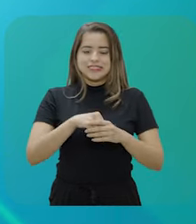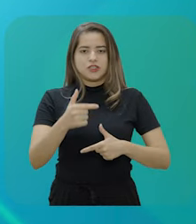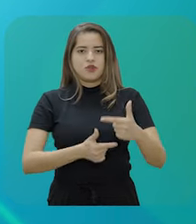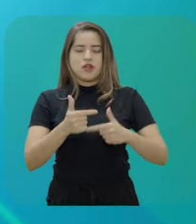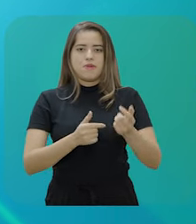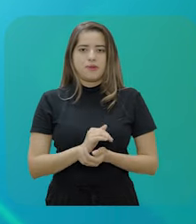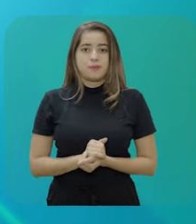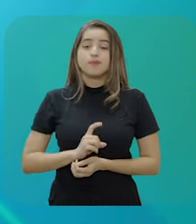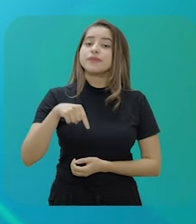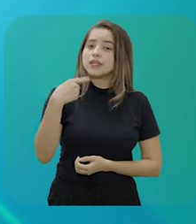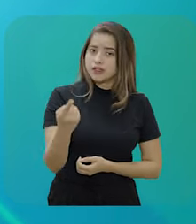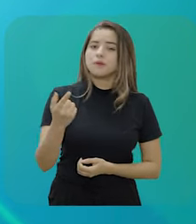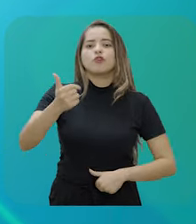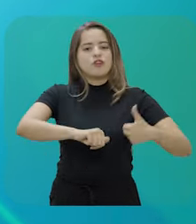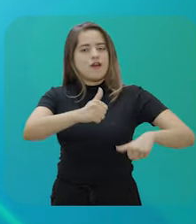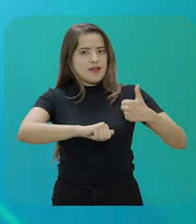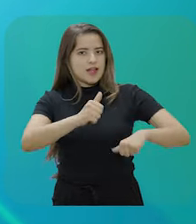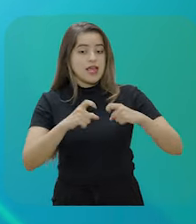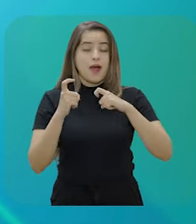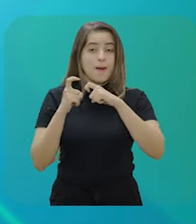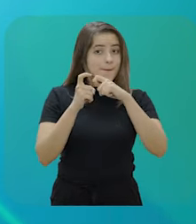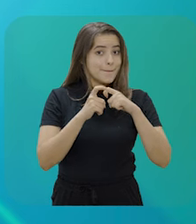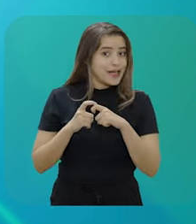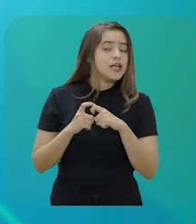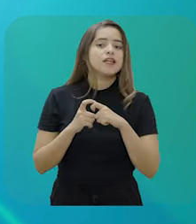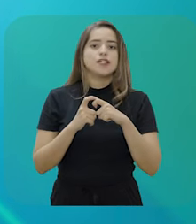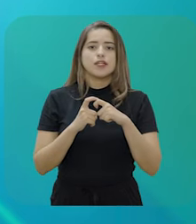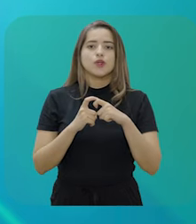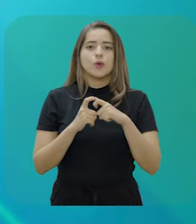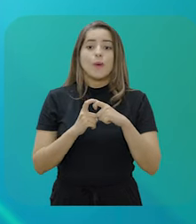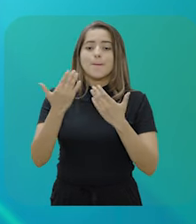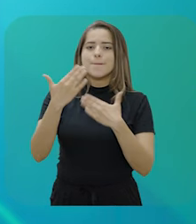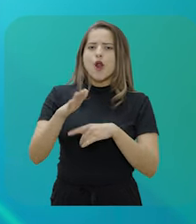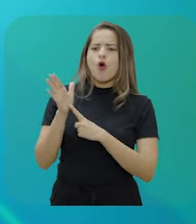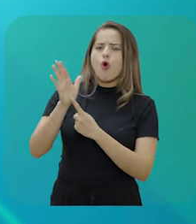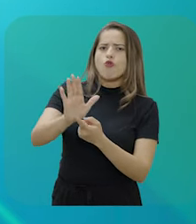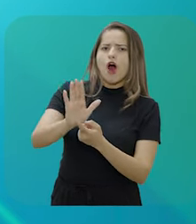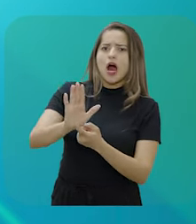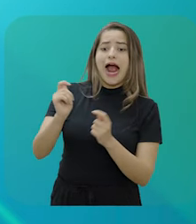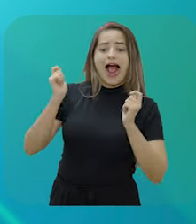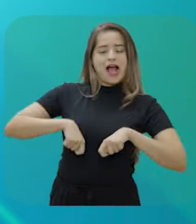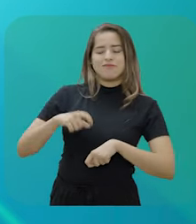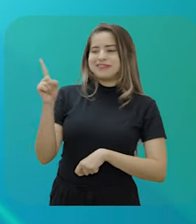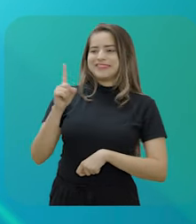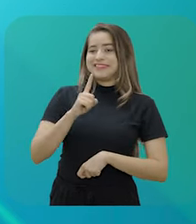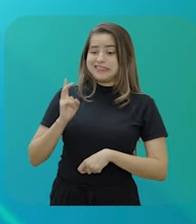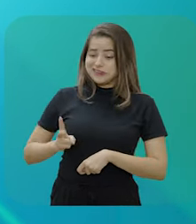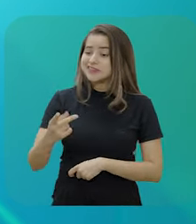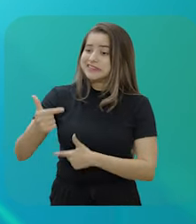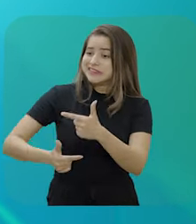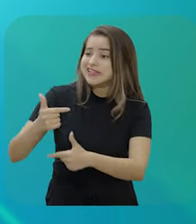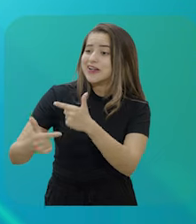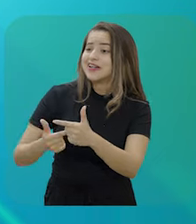Então, é aberto um processo de aposentadoria pelo setor de perícias médicas do SEI e encaminhado via SEI